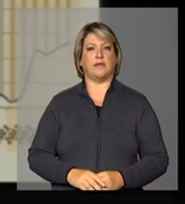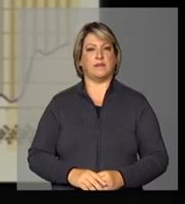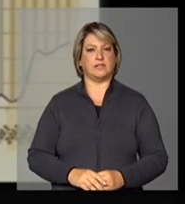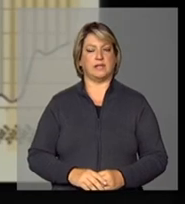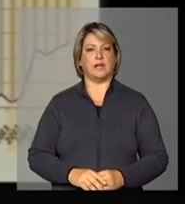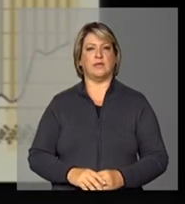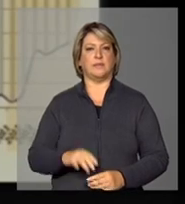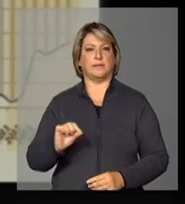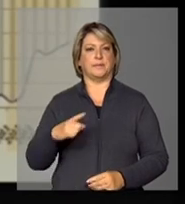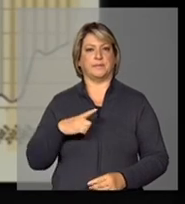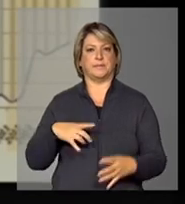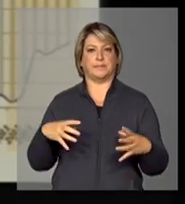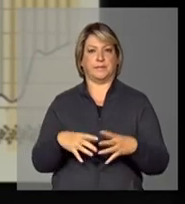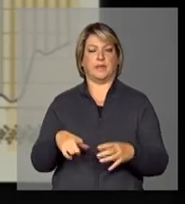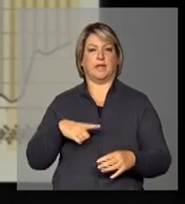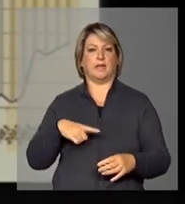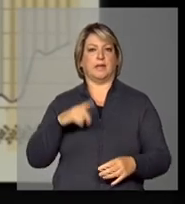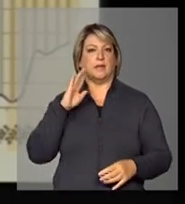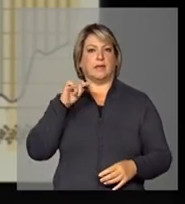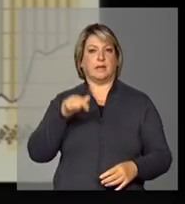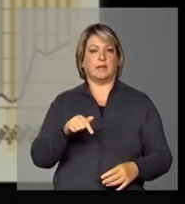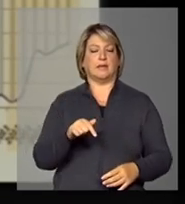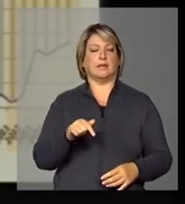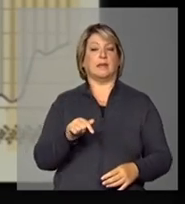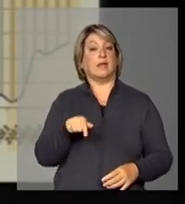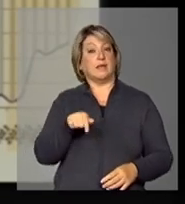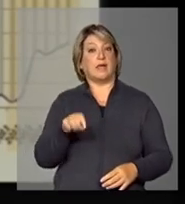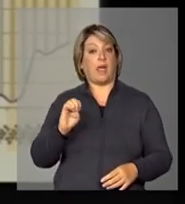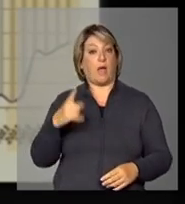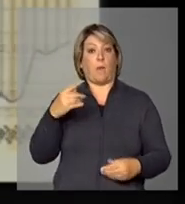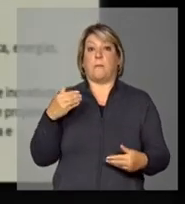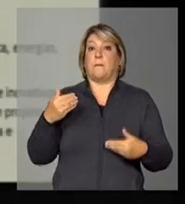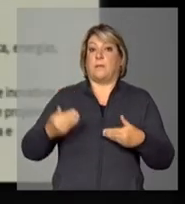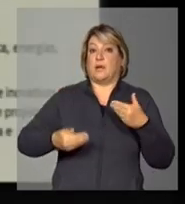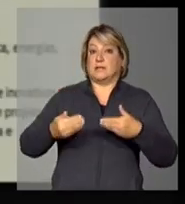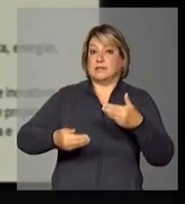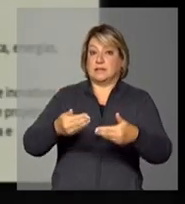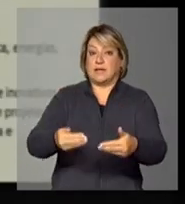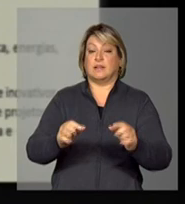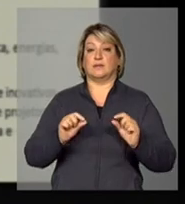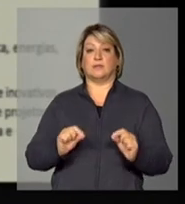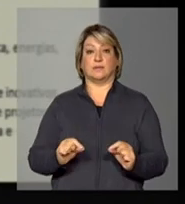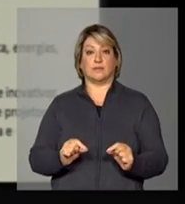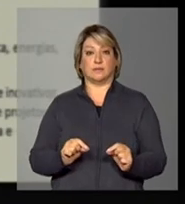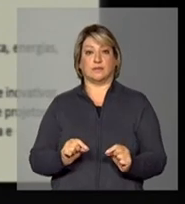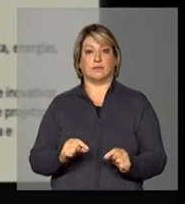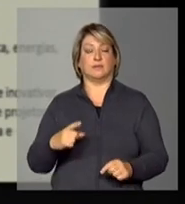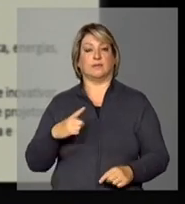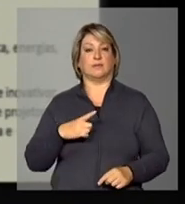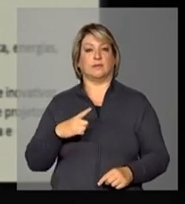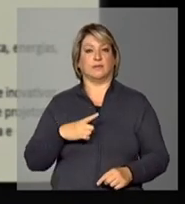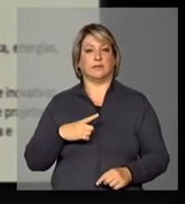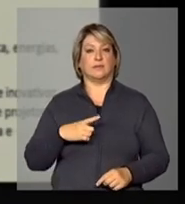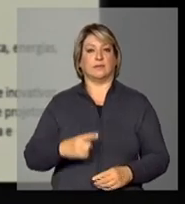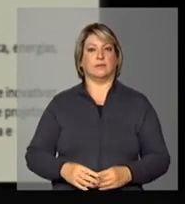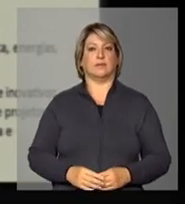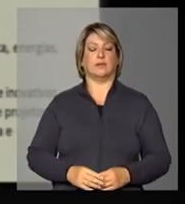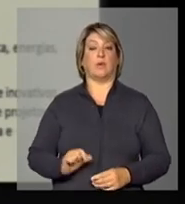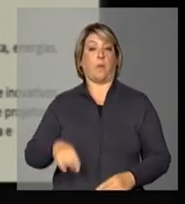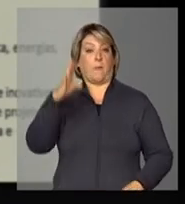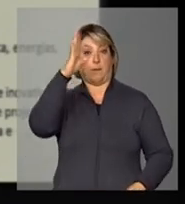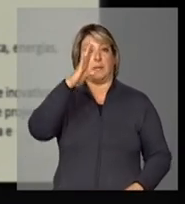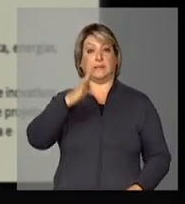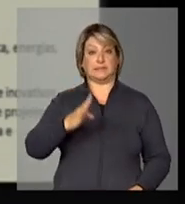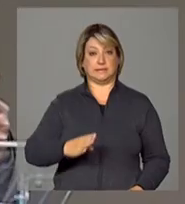De certa forma, esse é um processo que o